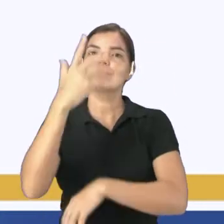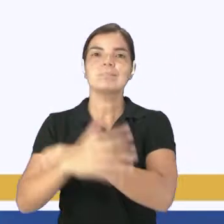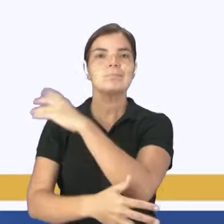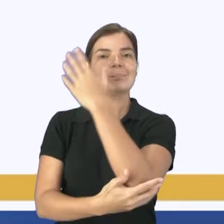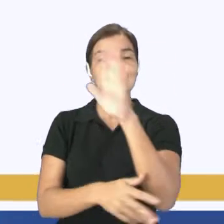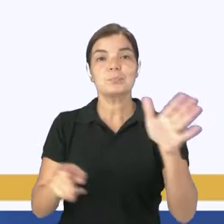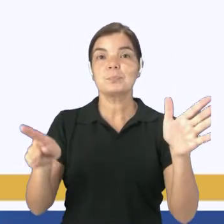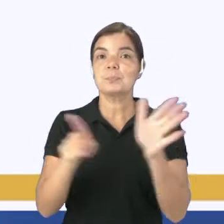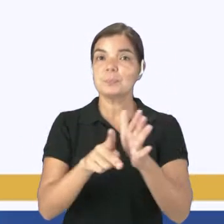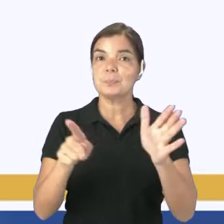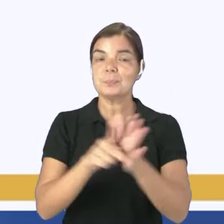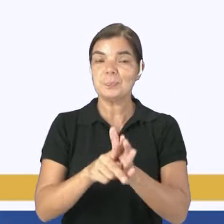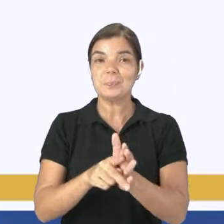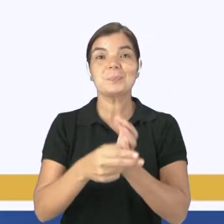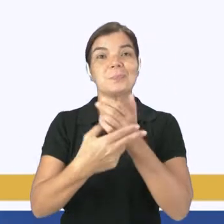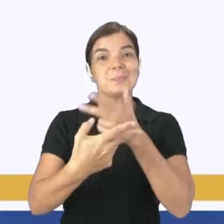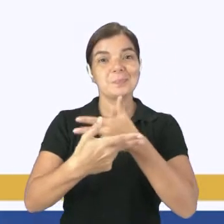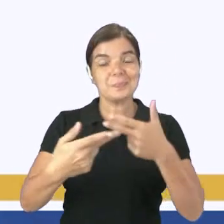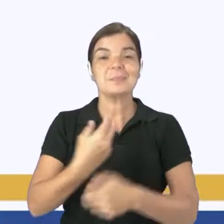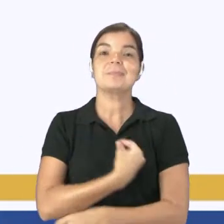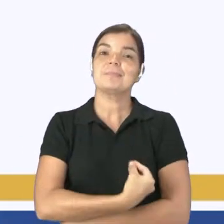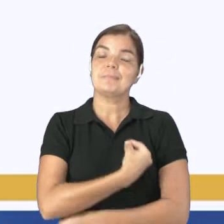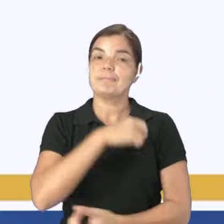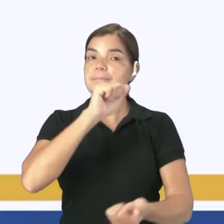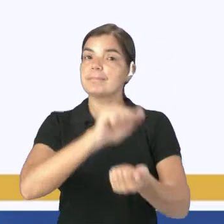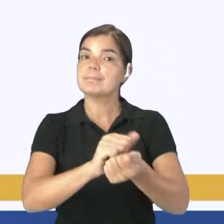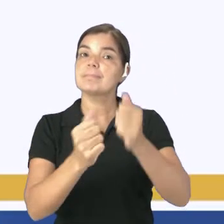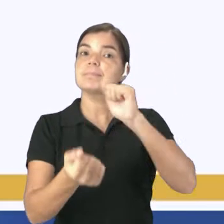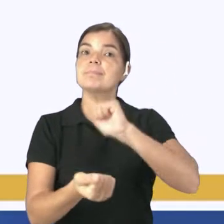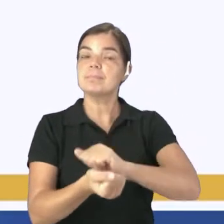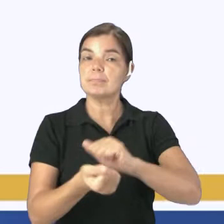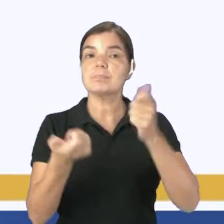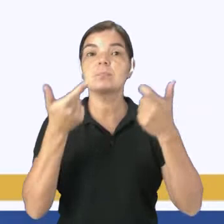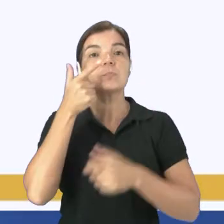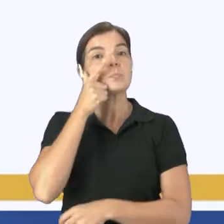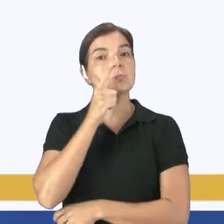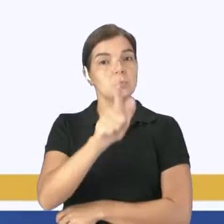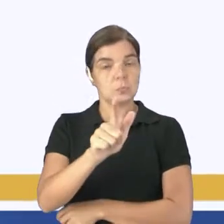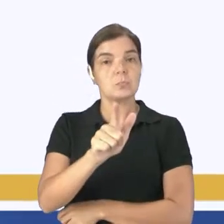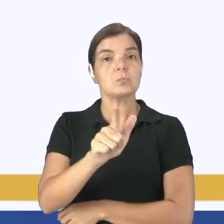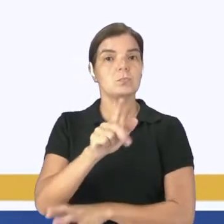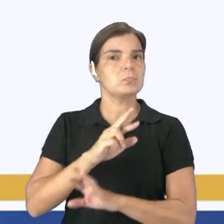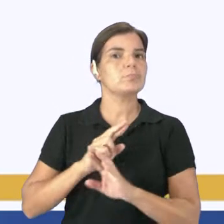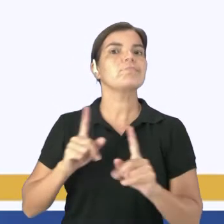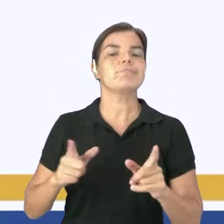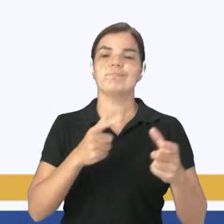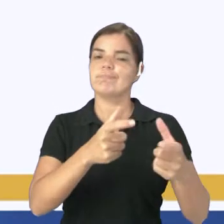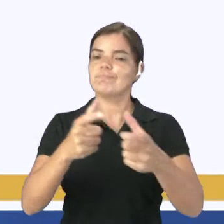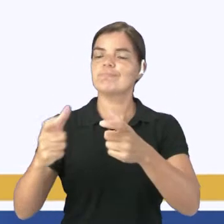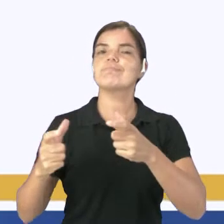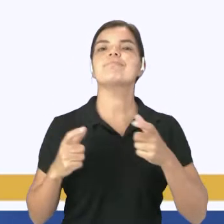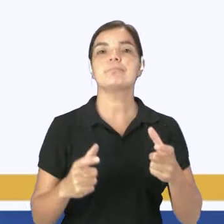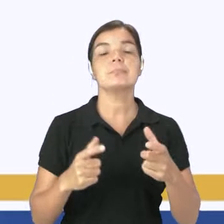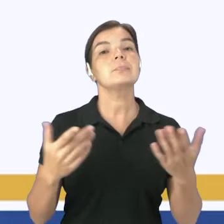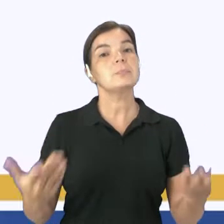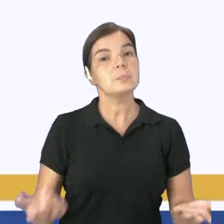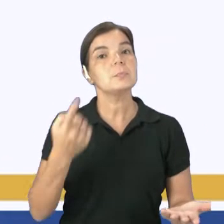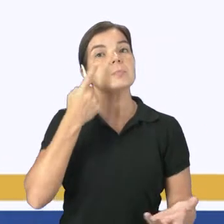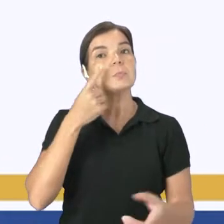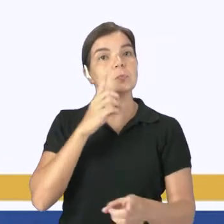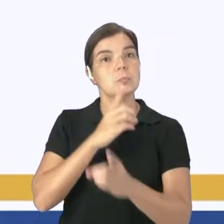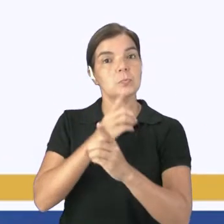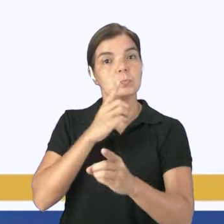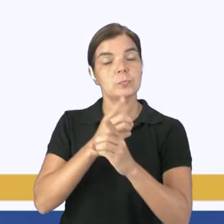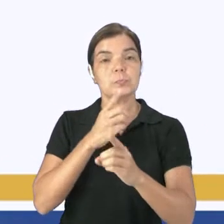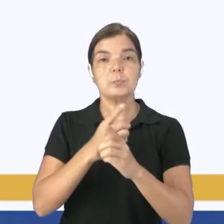conforto, né? Ele acaba adaptando para que ele consiga ficar em diferentes ambientes. Tanto que a gente vai encontrar aí, tanto